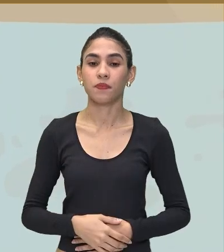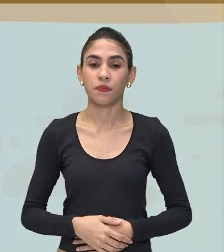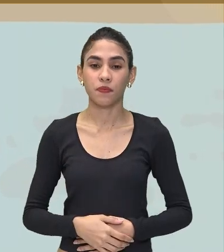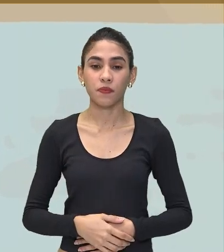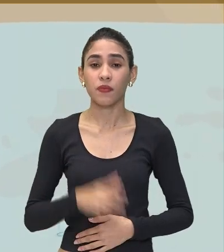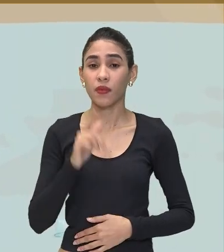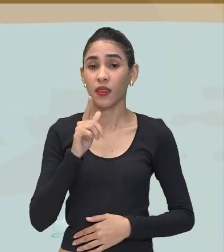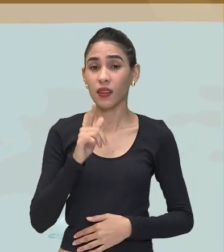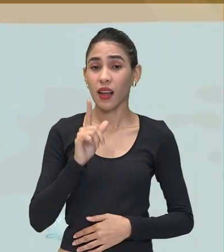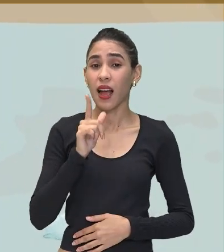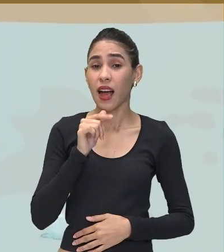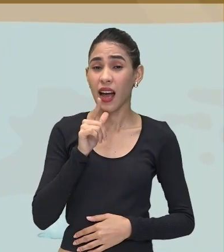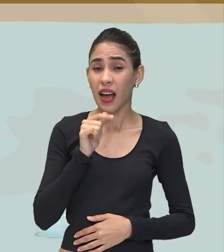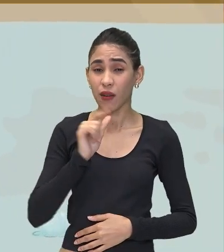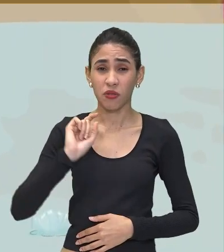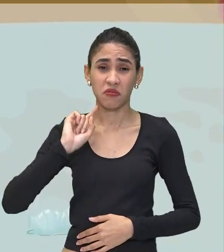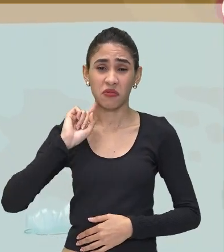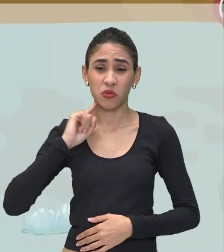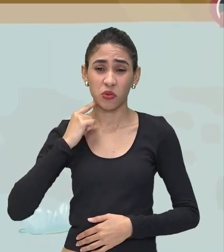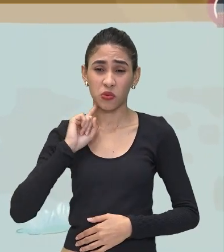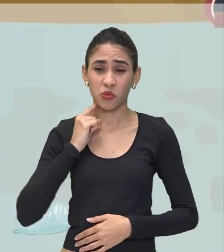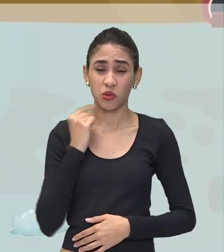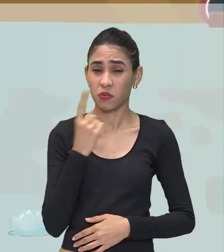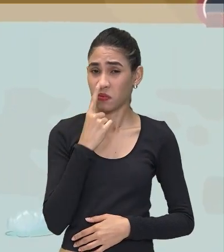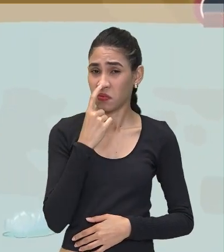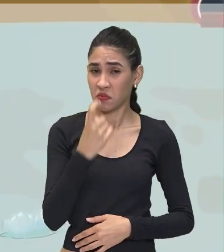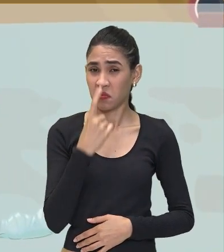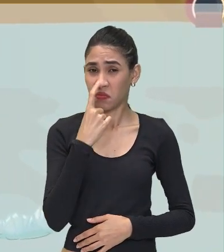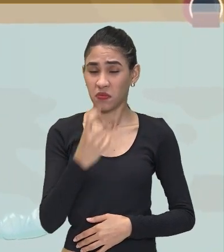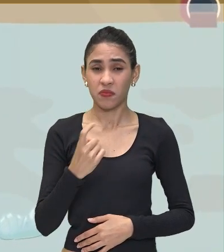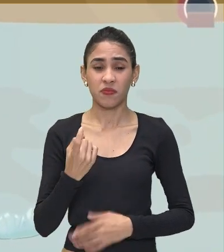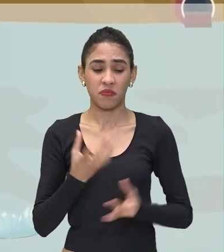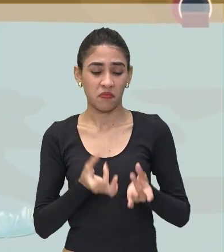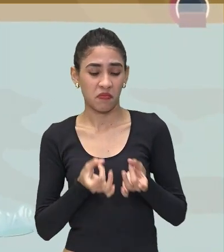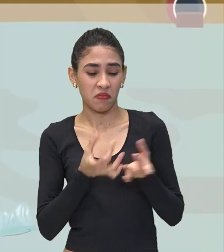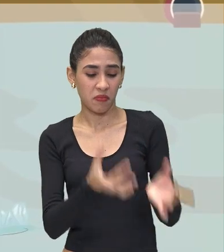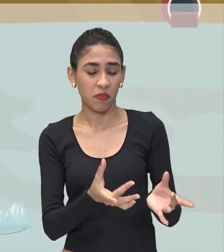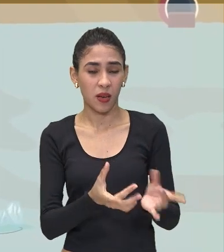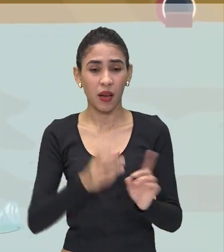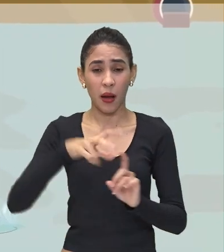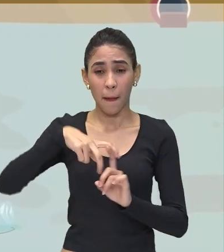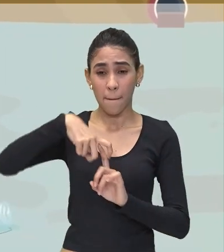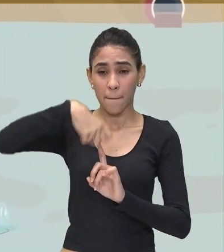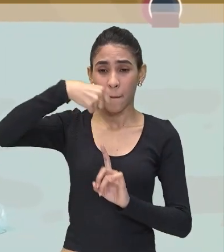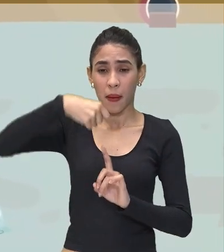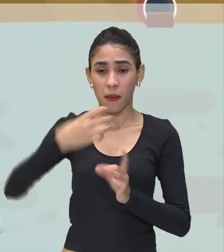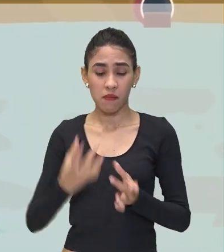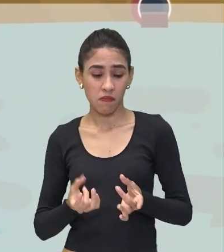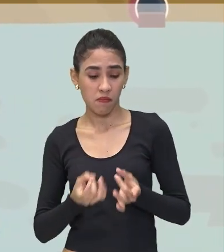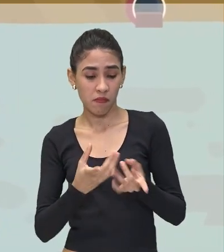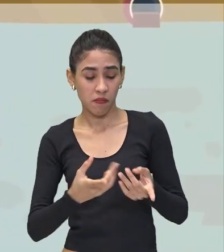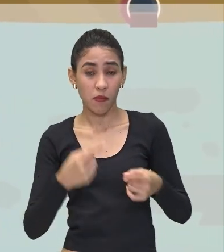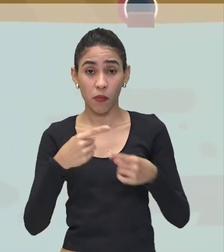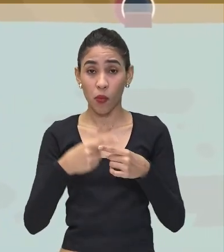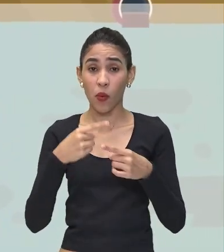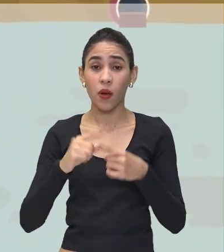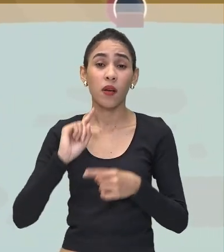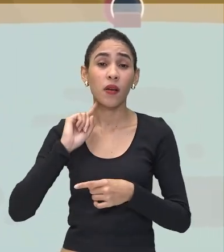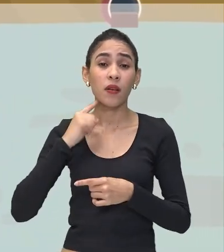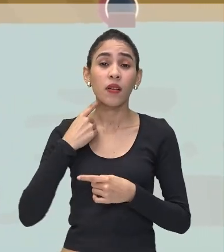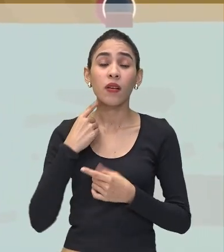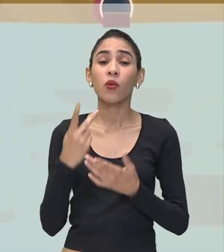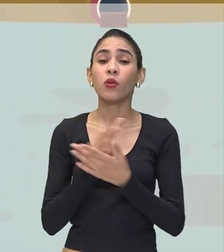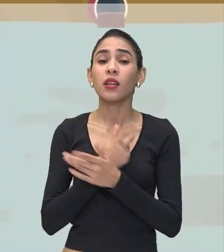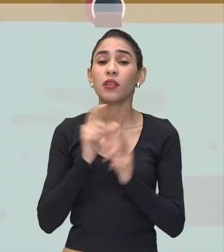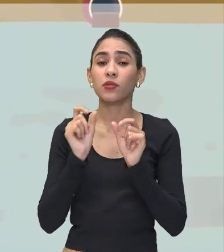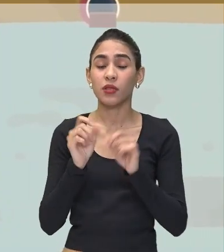água Contaminada A gente observa Sacos de lixo Garrafas Porque o que acontece Com o ambiente Poluído É